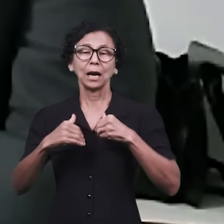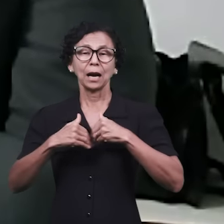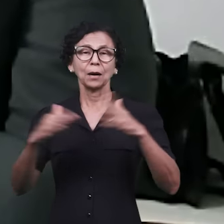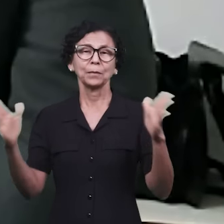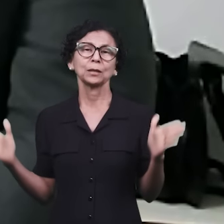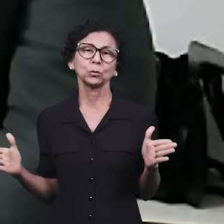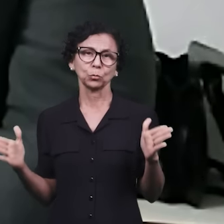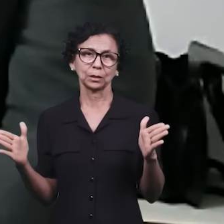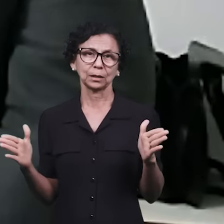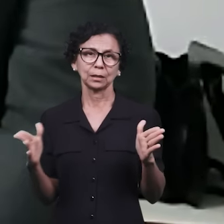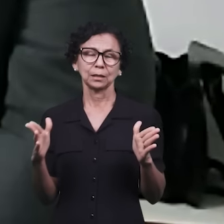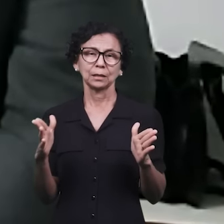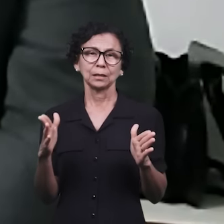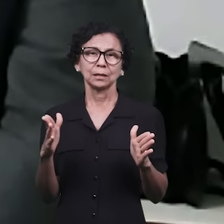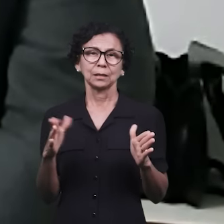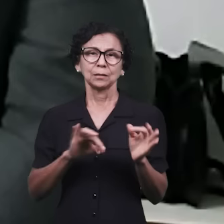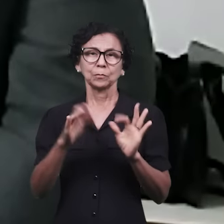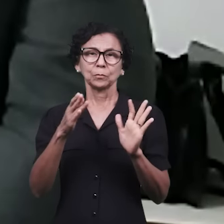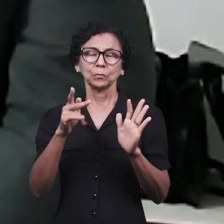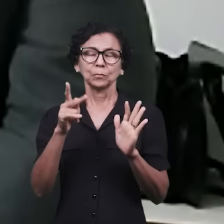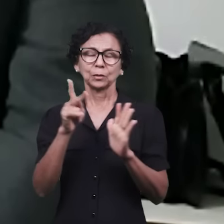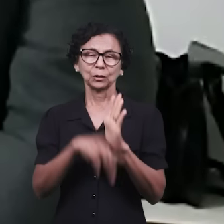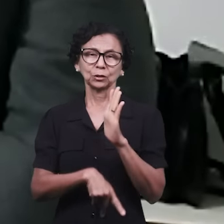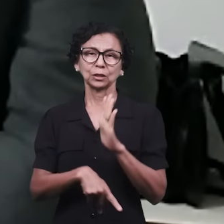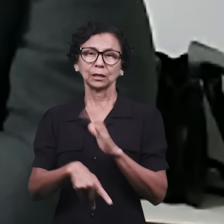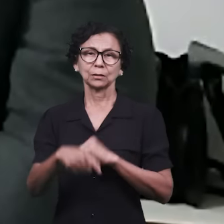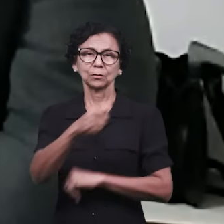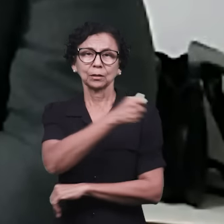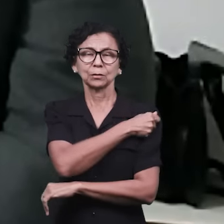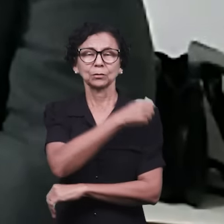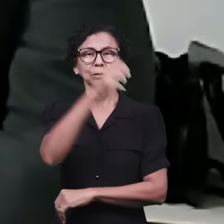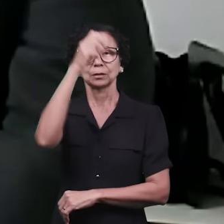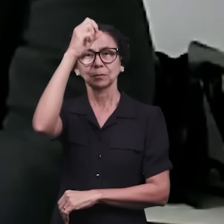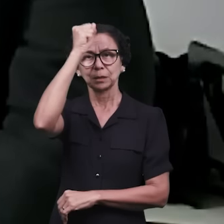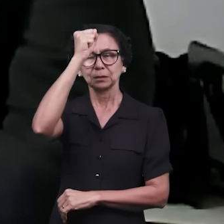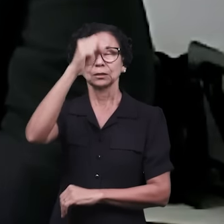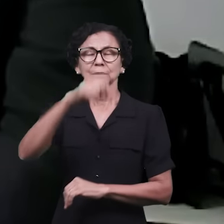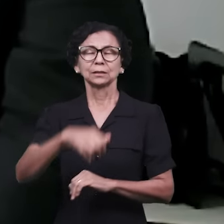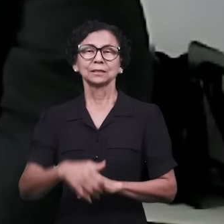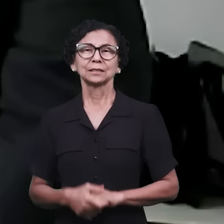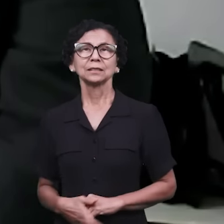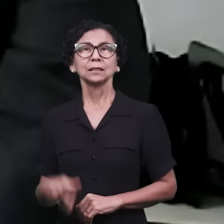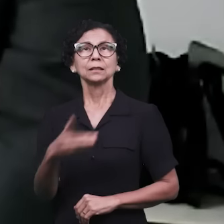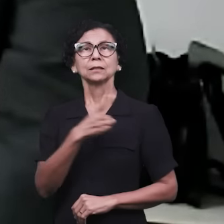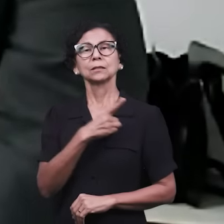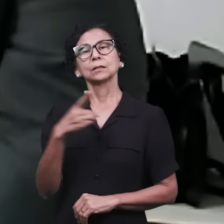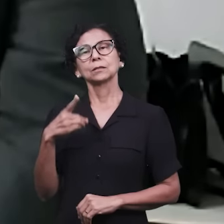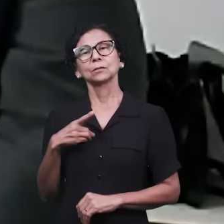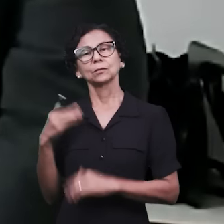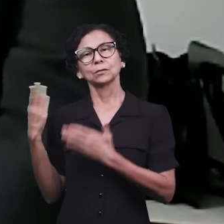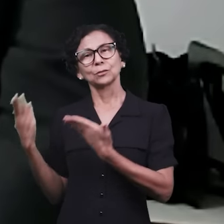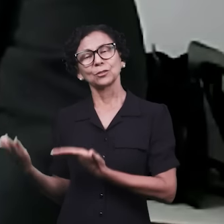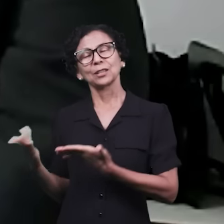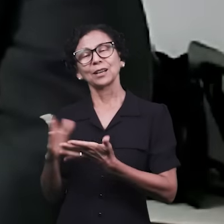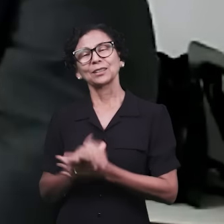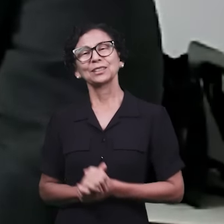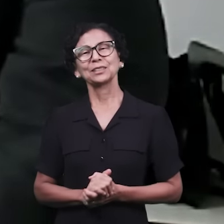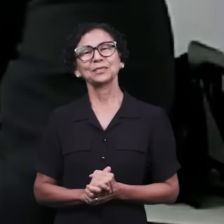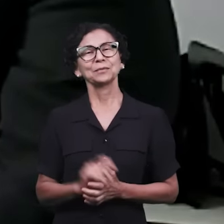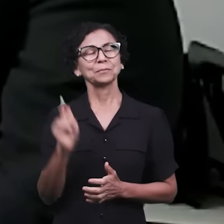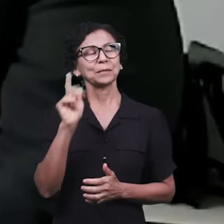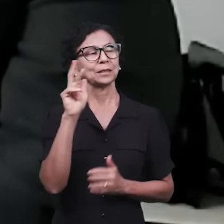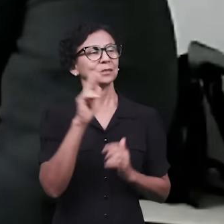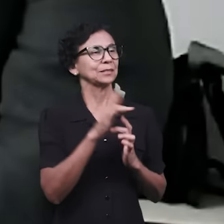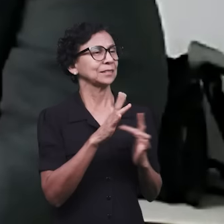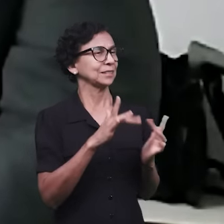Projeto Aprendiz 2024, aqui na nossa área de Rezende. Nós estamos aqui com o diácono Gilson Júnior, pastor Gilson